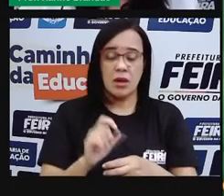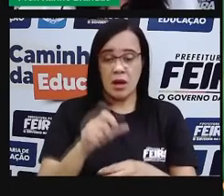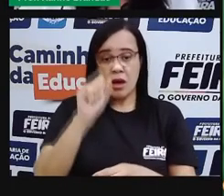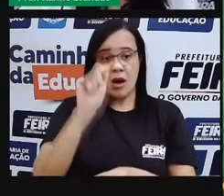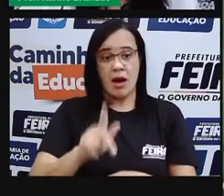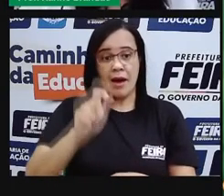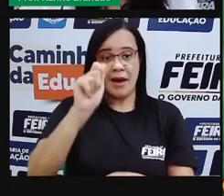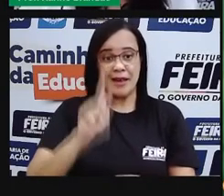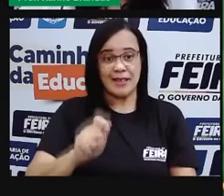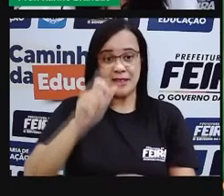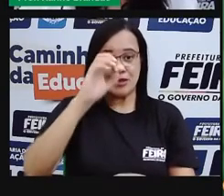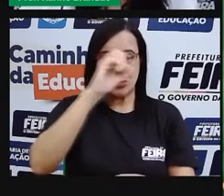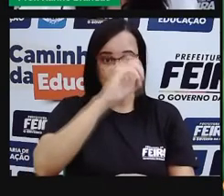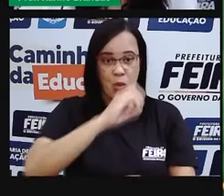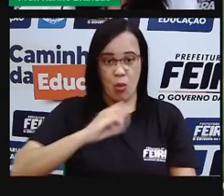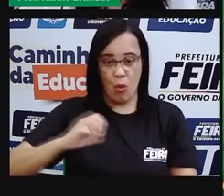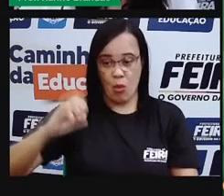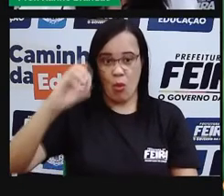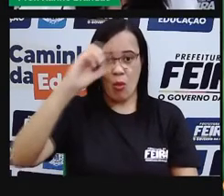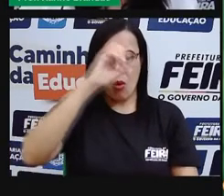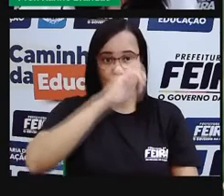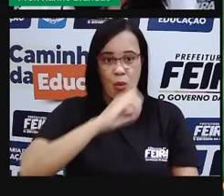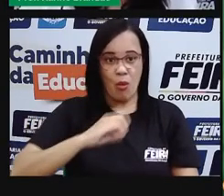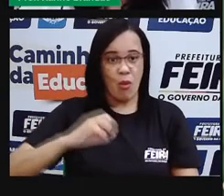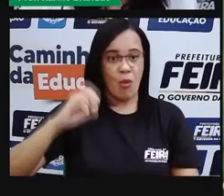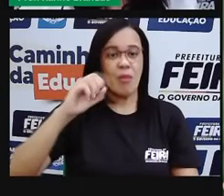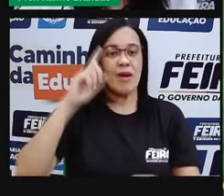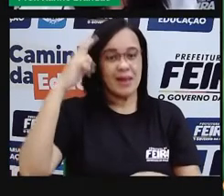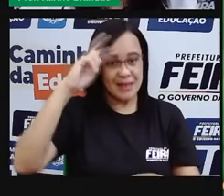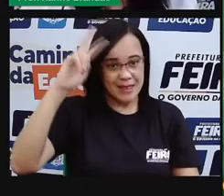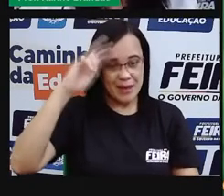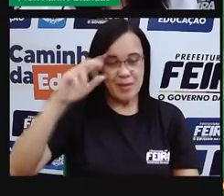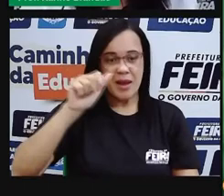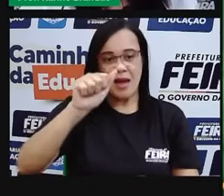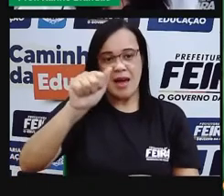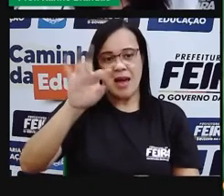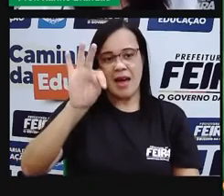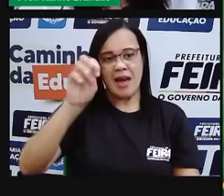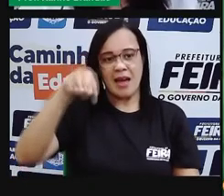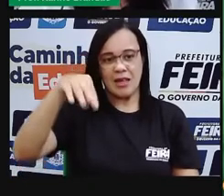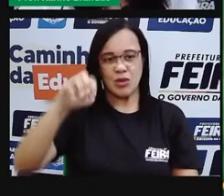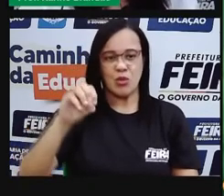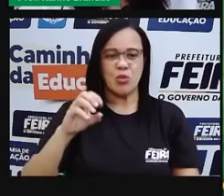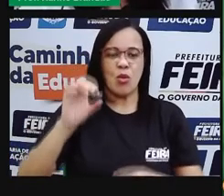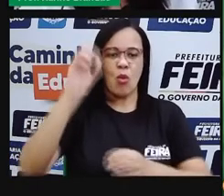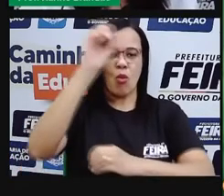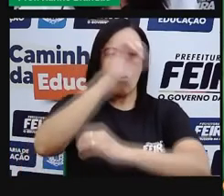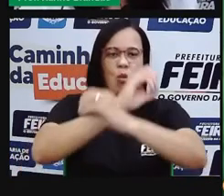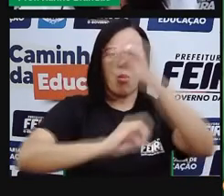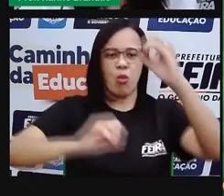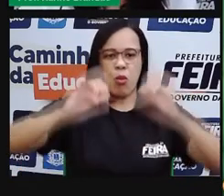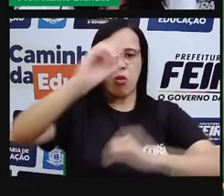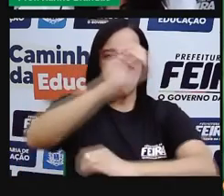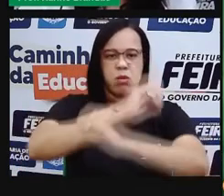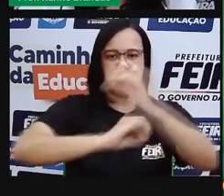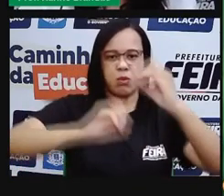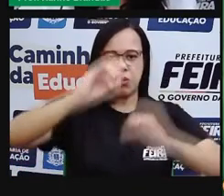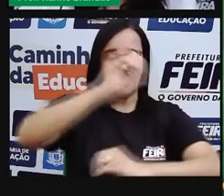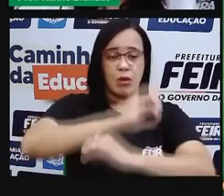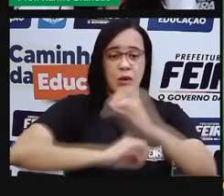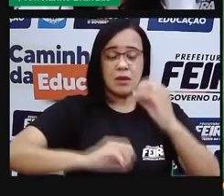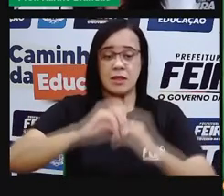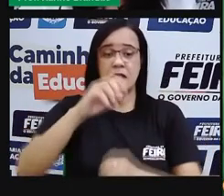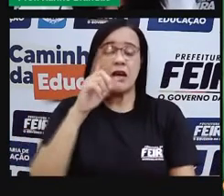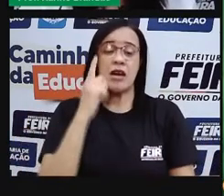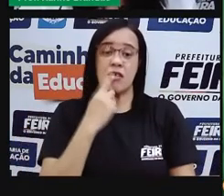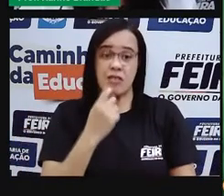elas são o elemento, o átomo do elemento hidrogênio. E essa bolinha em vermelho é o átomo do elemento